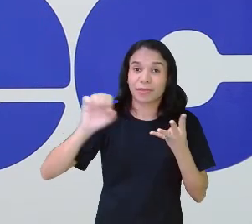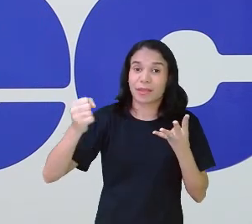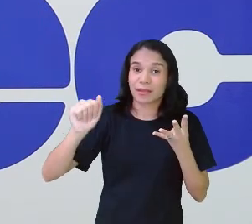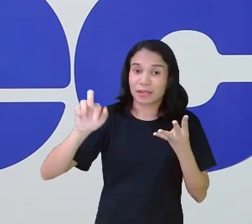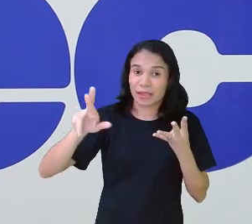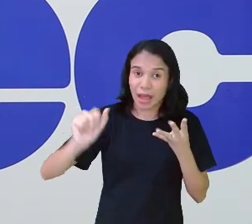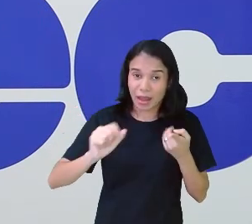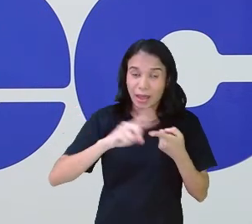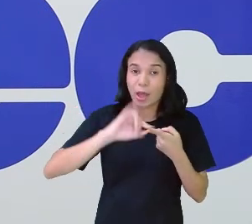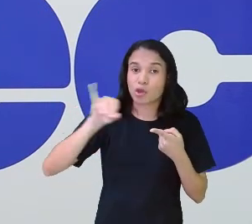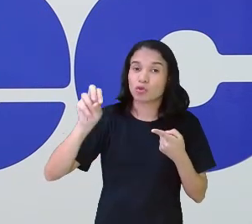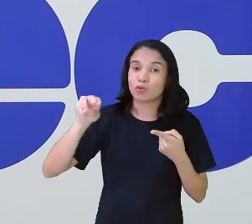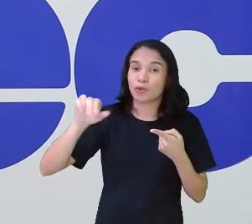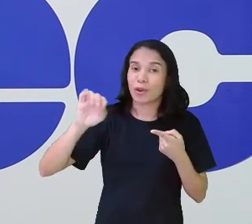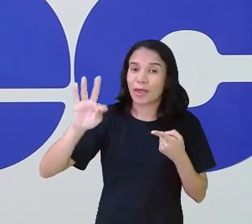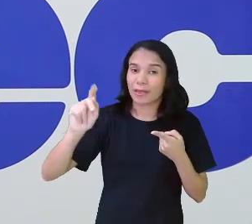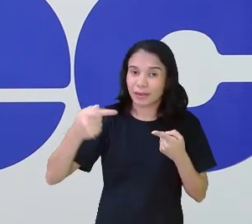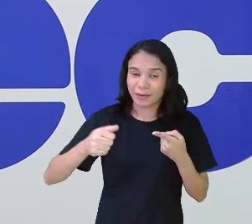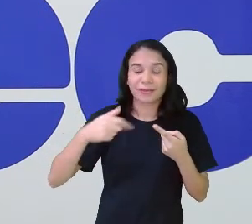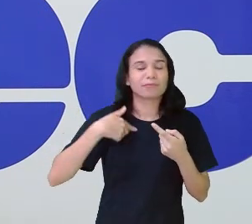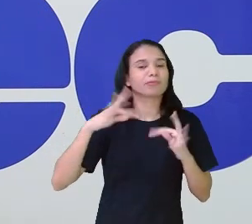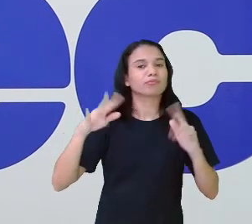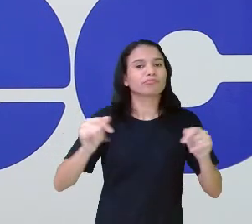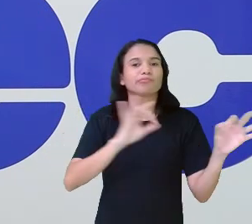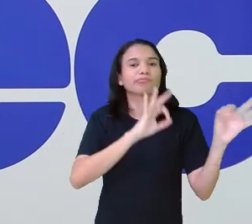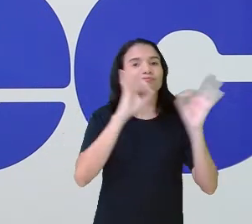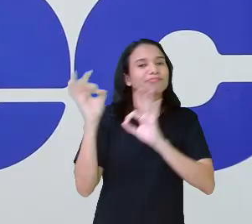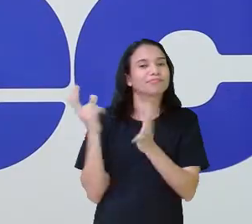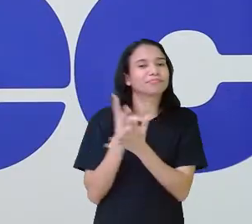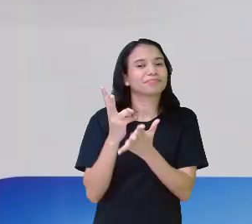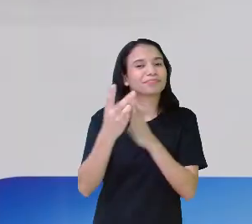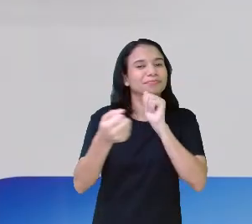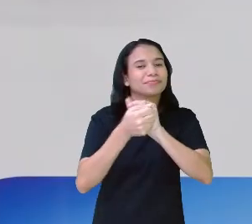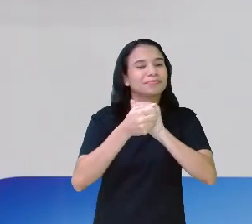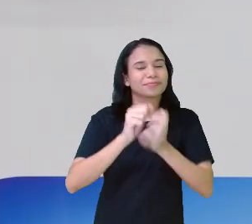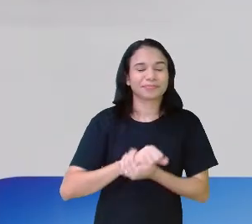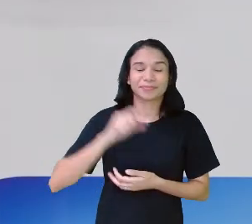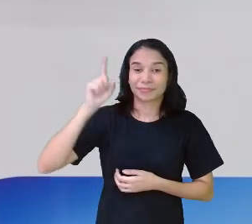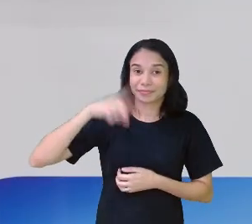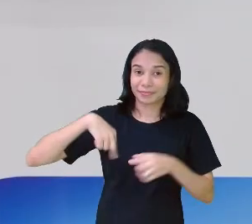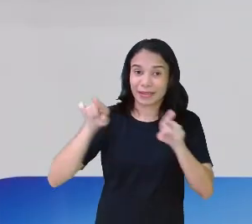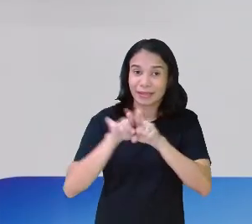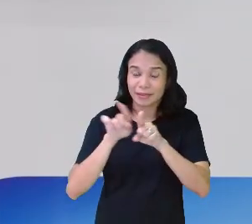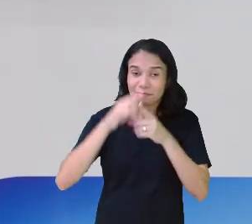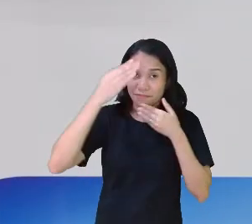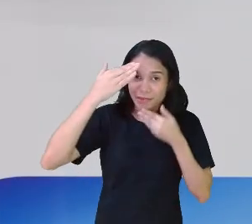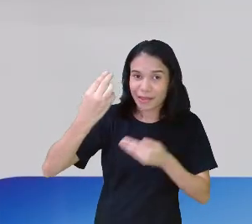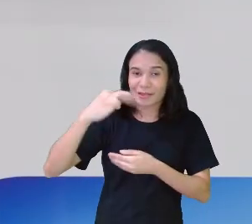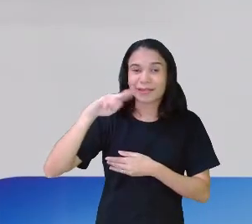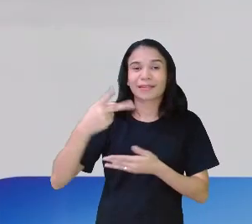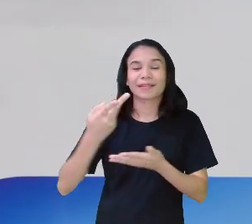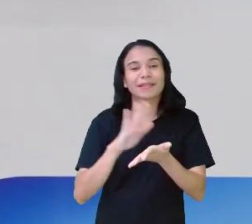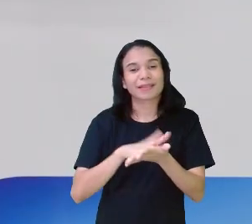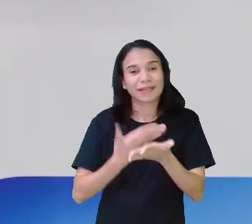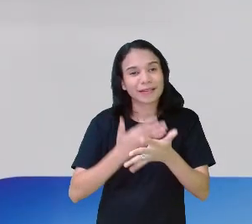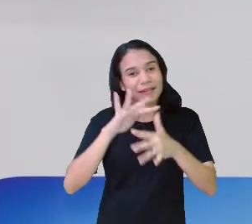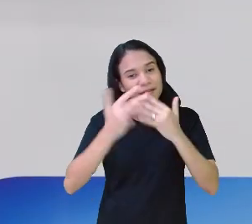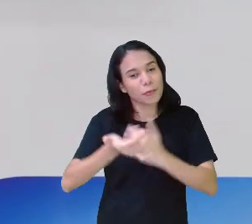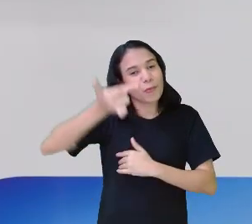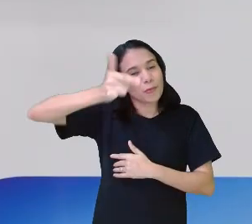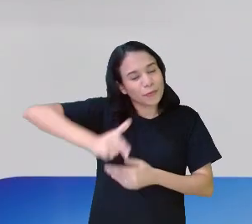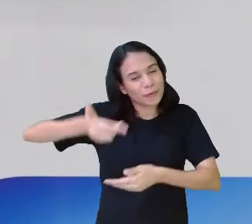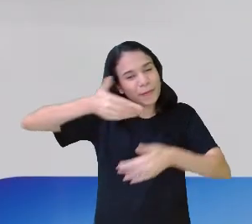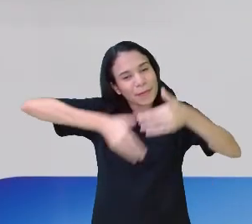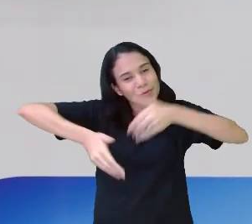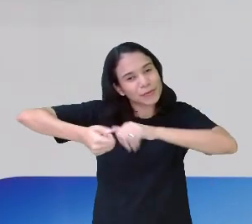Jonathan. Então, acredito que está todo mundo aqui acompanhando. E continua por aí. Isso mesmo. Também quero agradecer a querida Maria Helena por mais uma